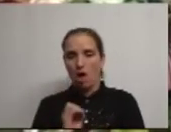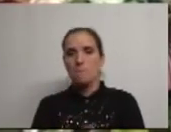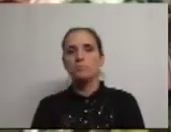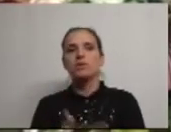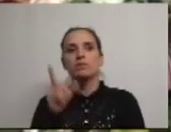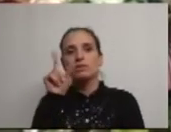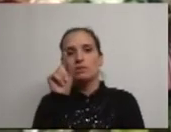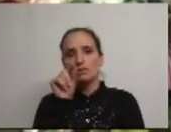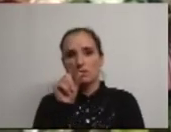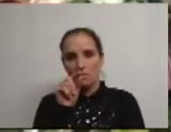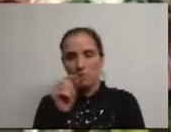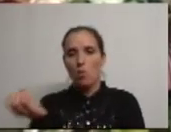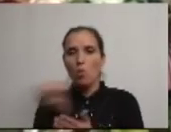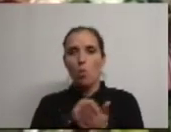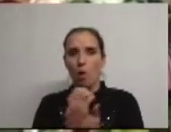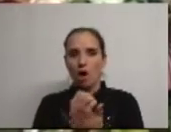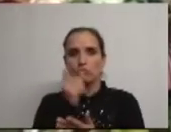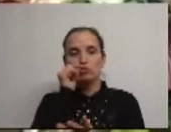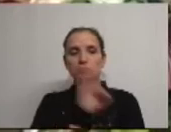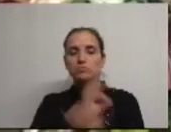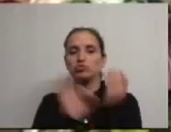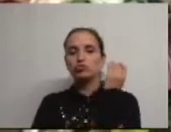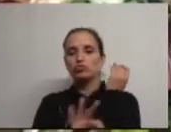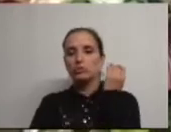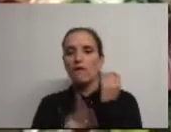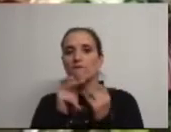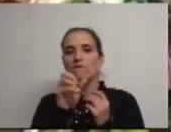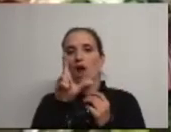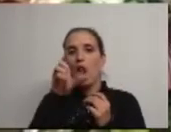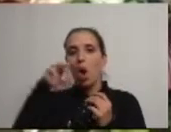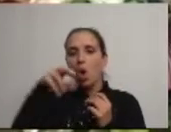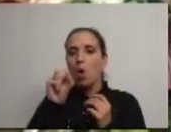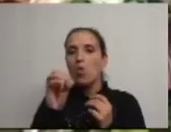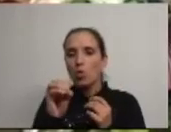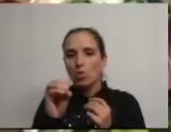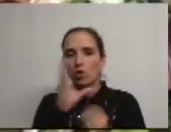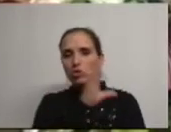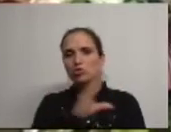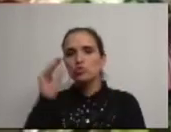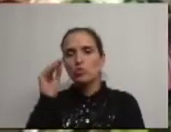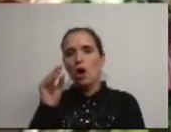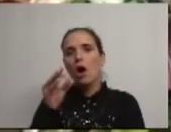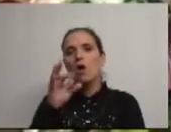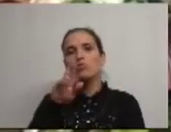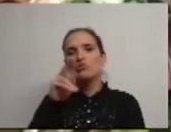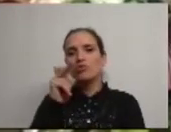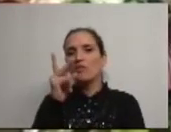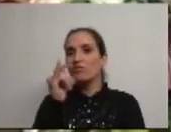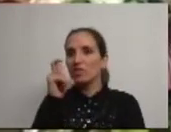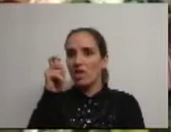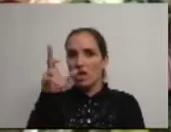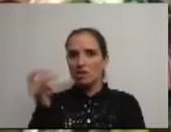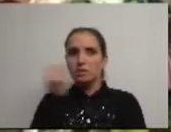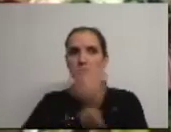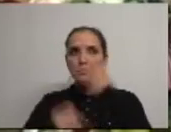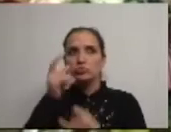Referir também à ausência do Sr. Presidente da Junta de Freguesia de Valongo do Vouga, João Pedro Xavier, que será substituído pelo